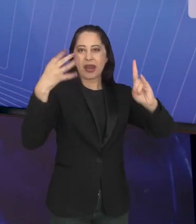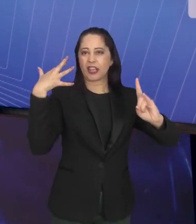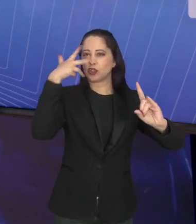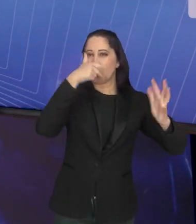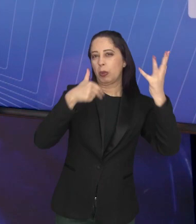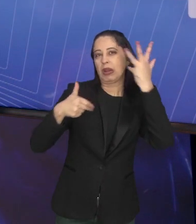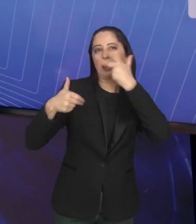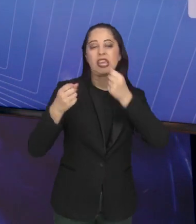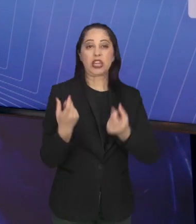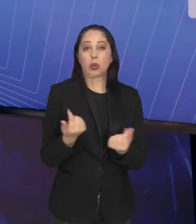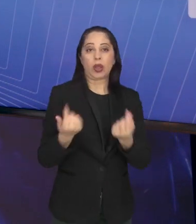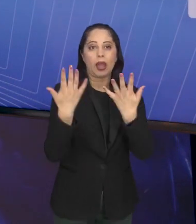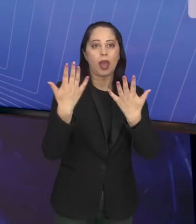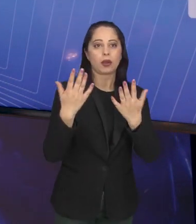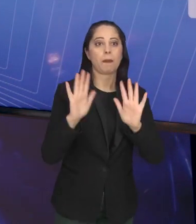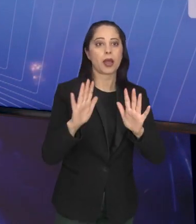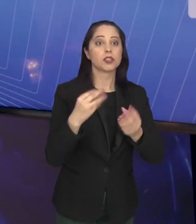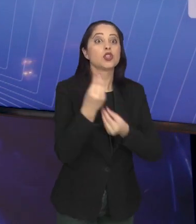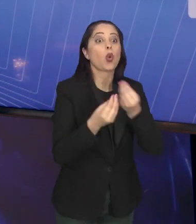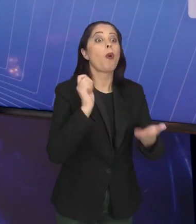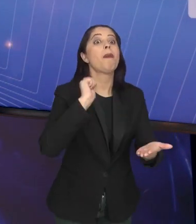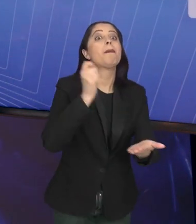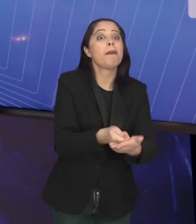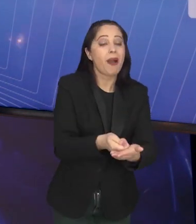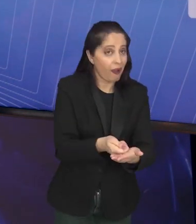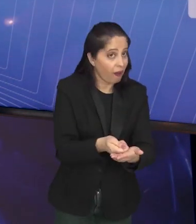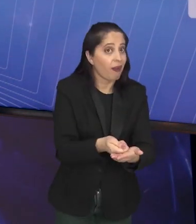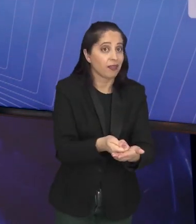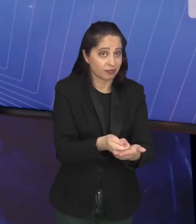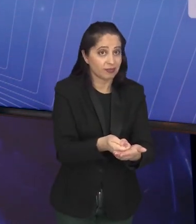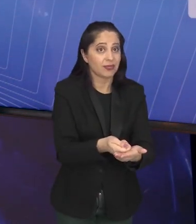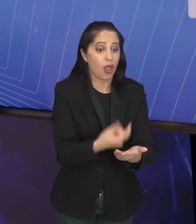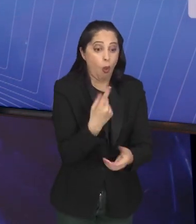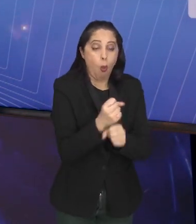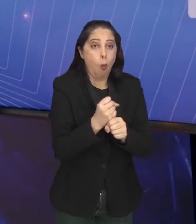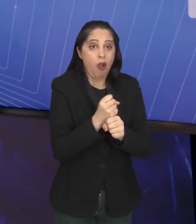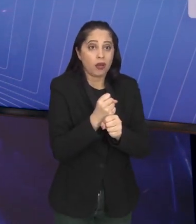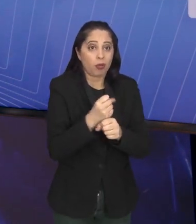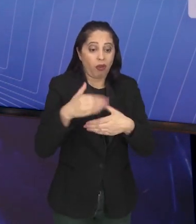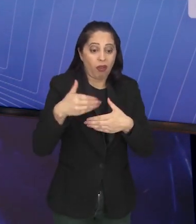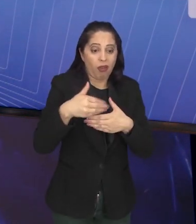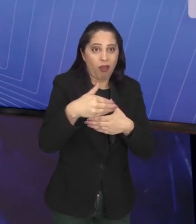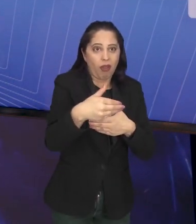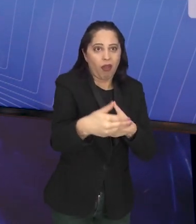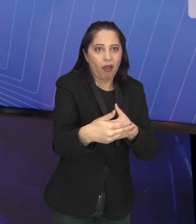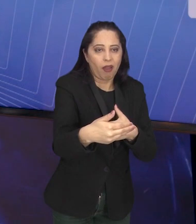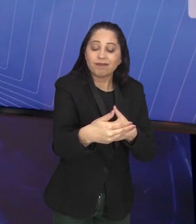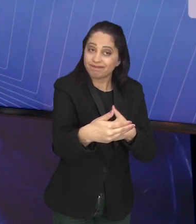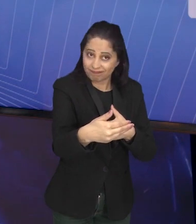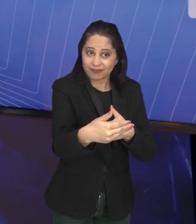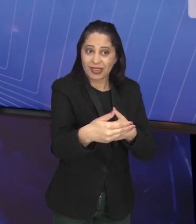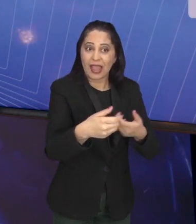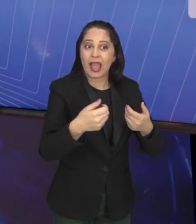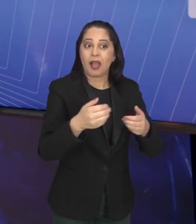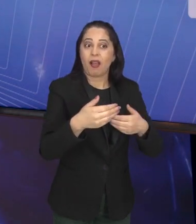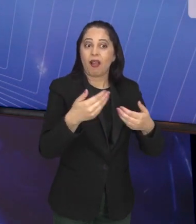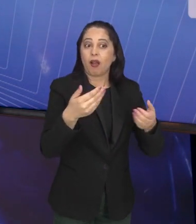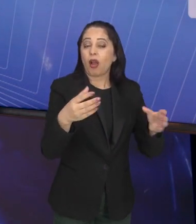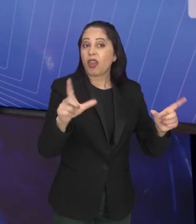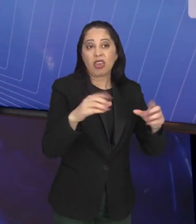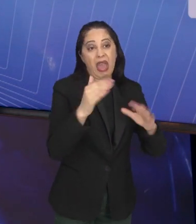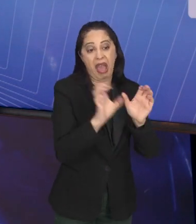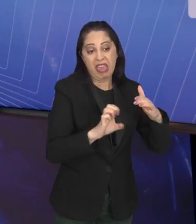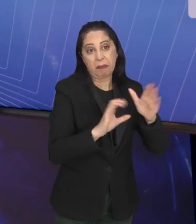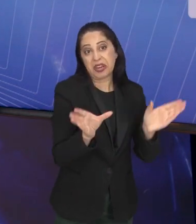prédio melhor e tudo mais. E, às vezes, não tem capital para sustentar aquela estrutura por um ano. Então, tem que tomar